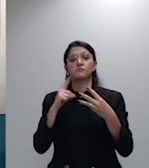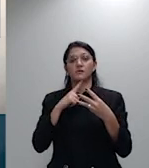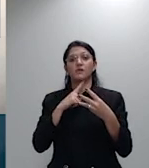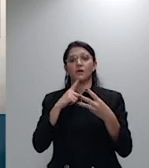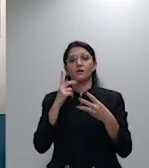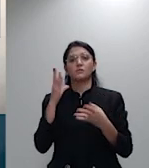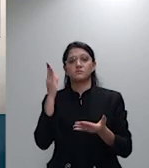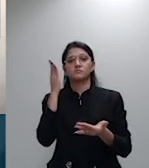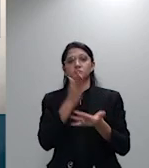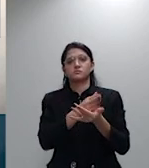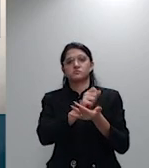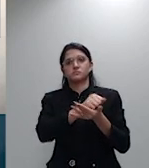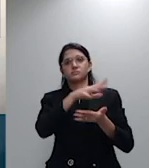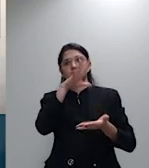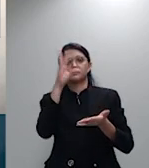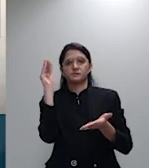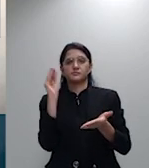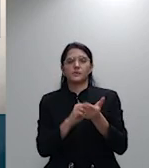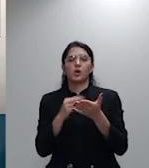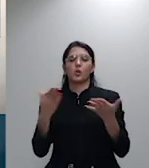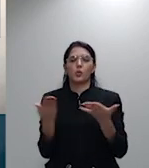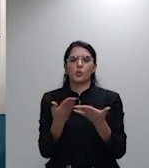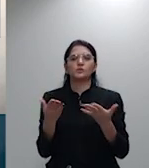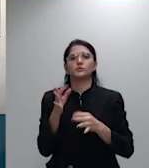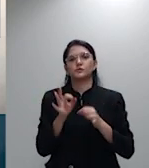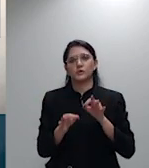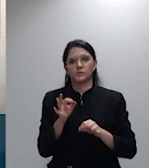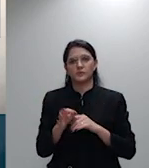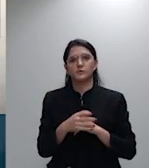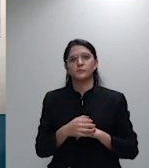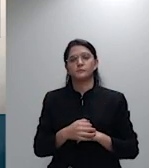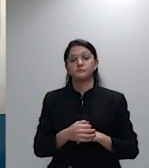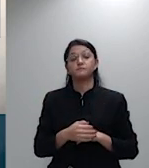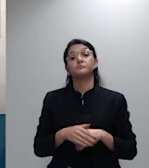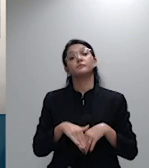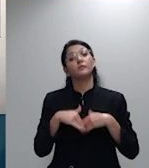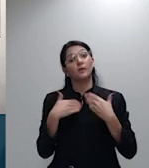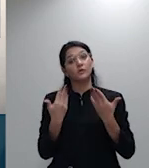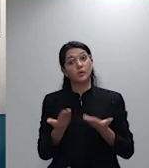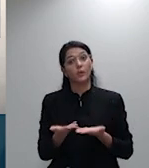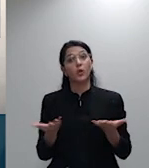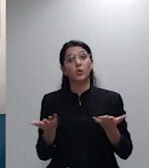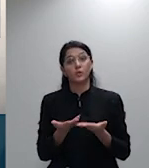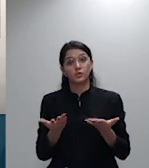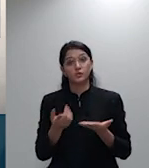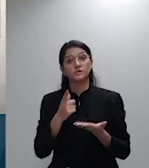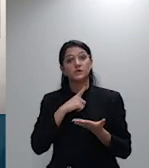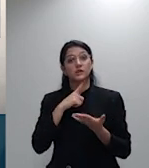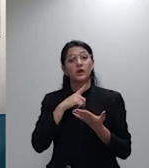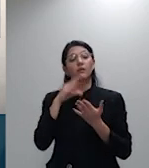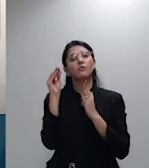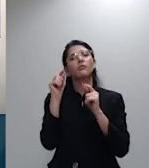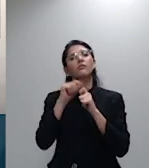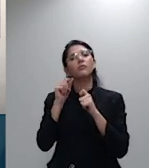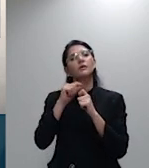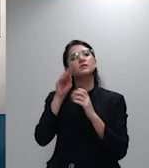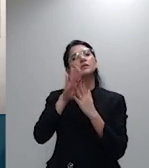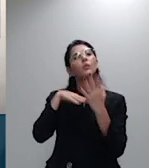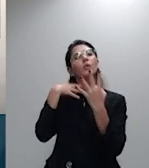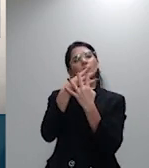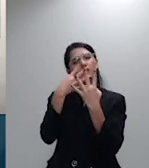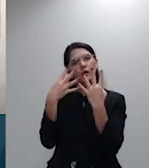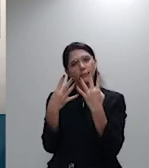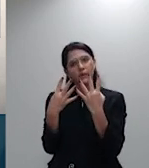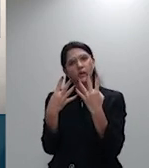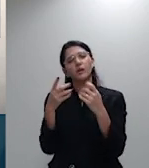de todo modo elaborei uma tabela a respeito dos sete mostrando a situação